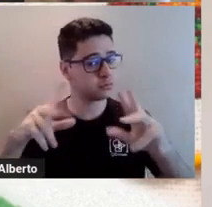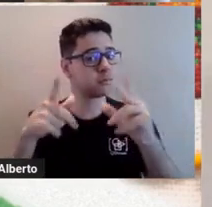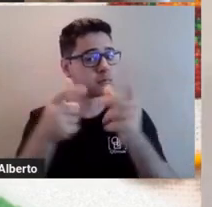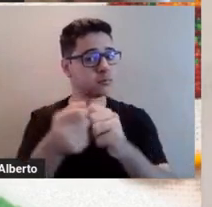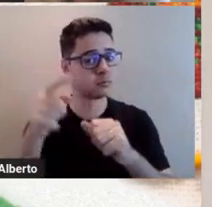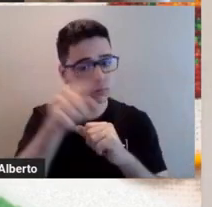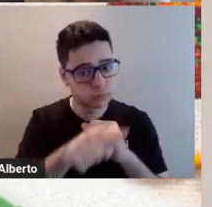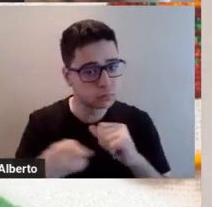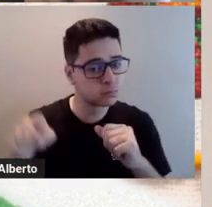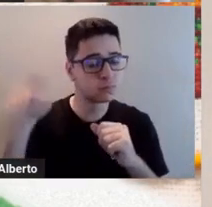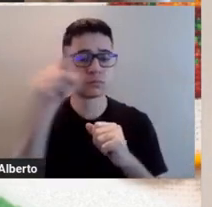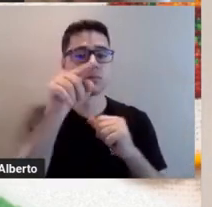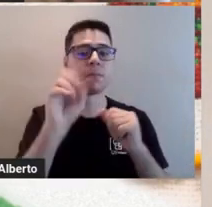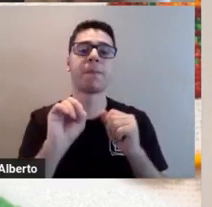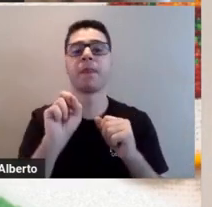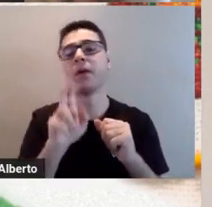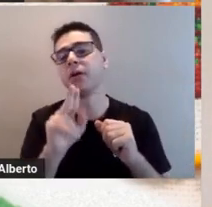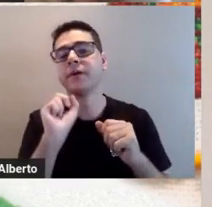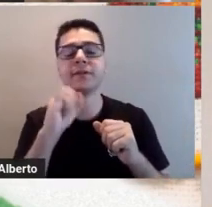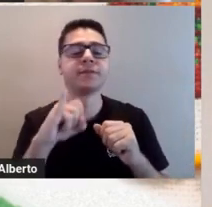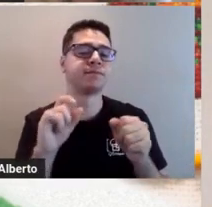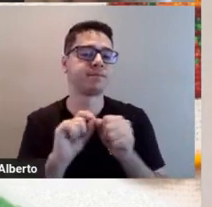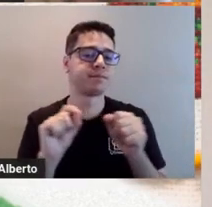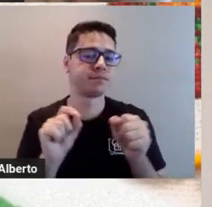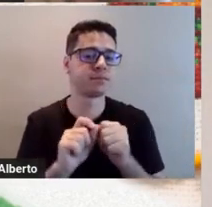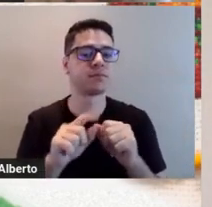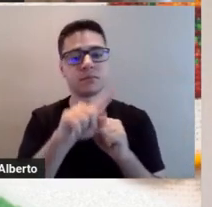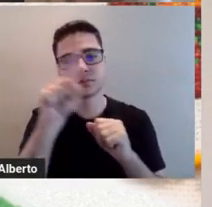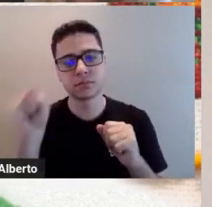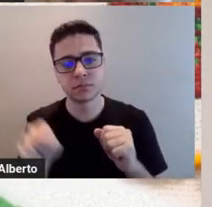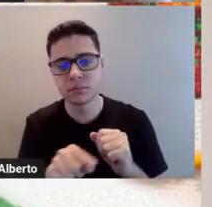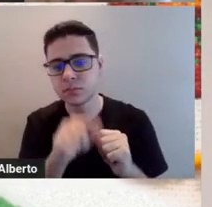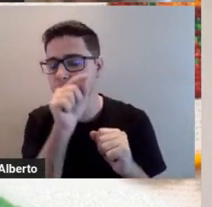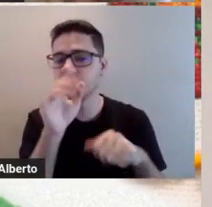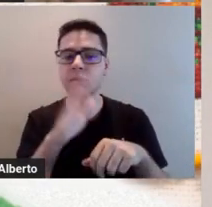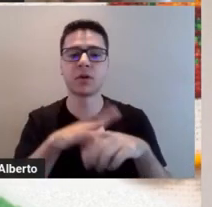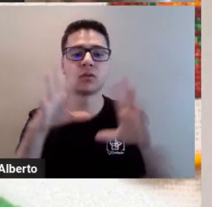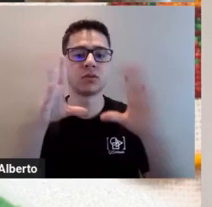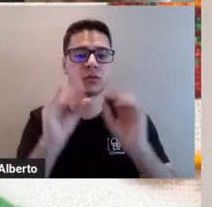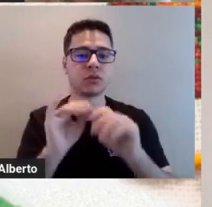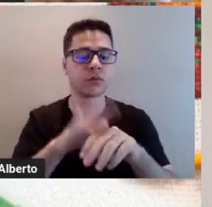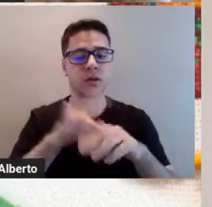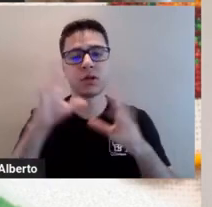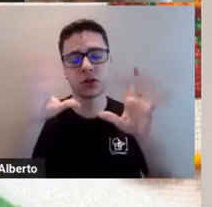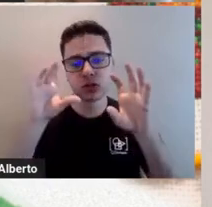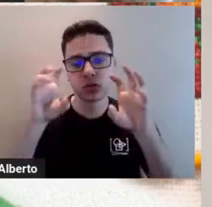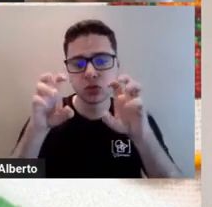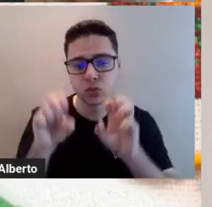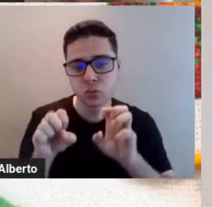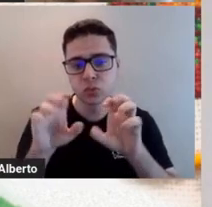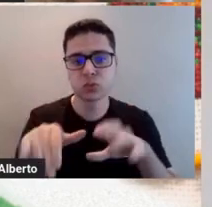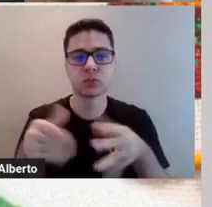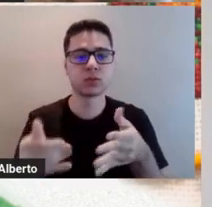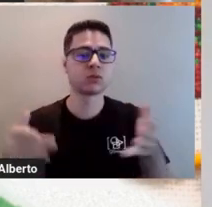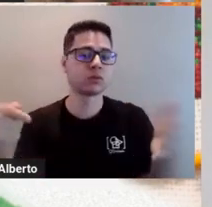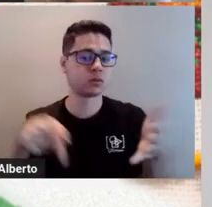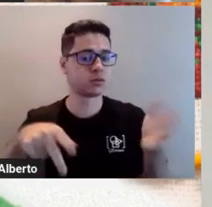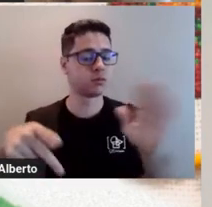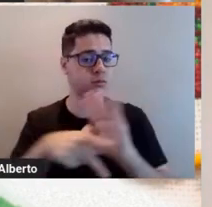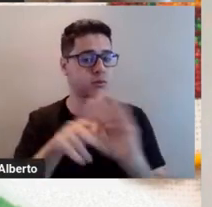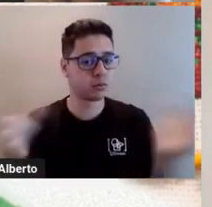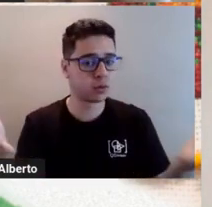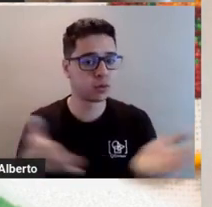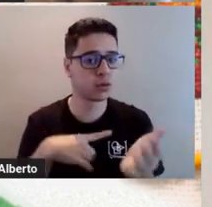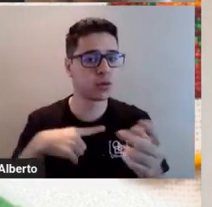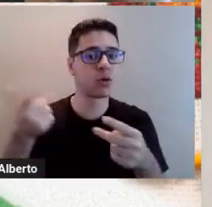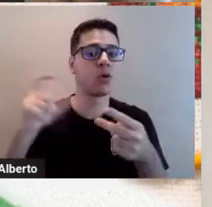Ou se a gente fizesse o círculo com mais saturação e ele vai ficando mais escuro. Então, nesse caso, a gente teria outros